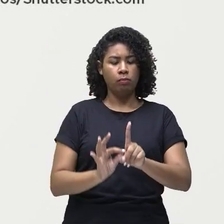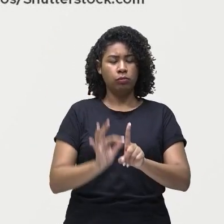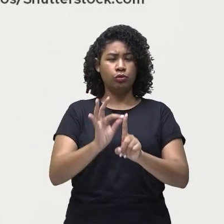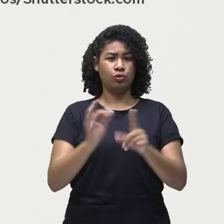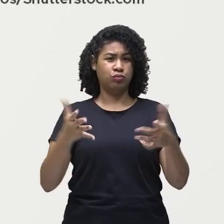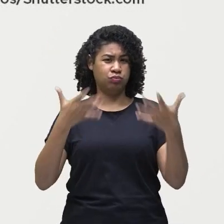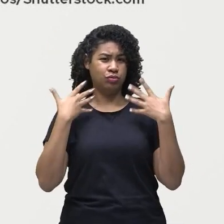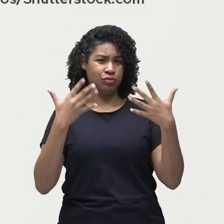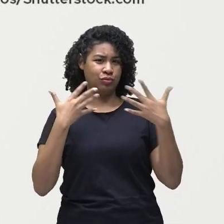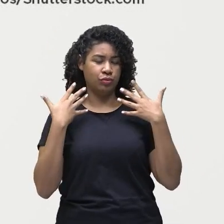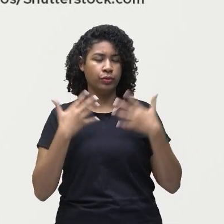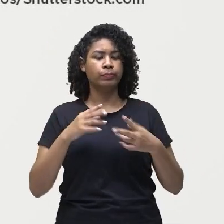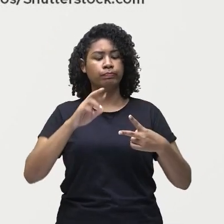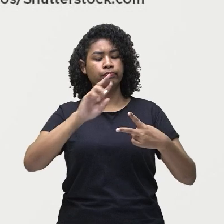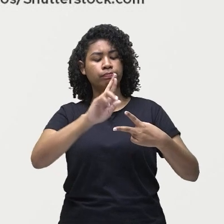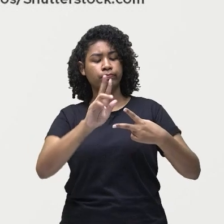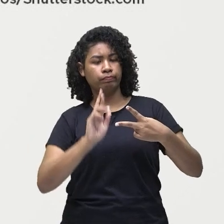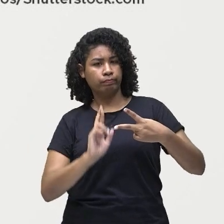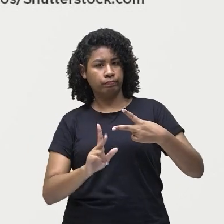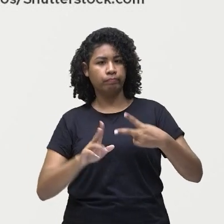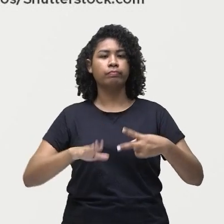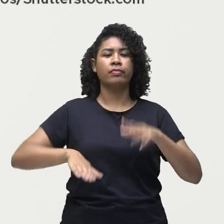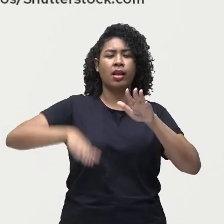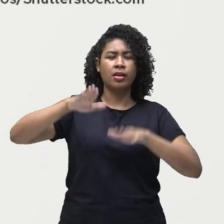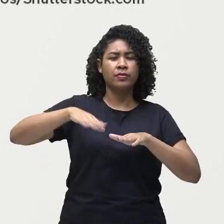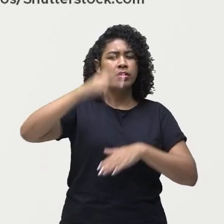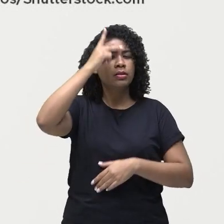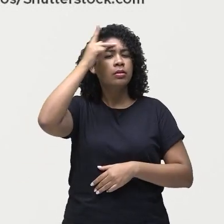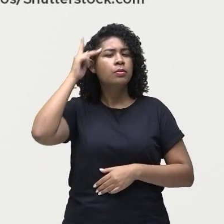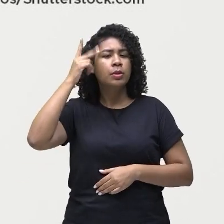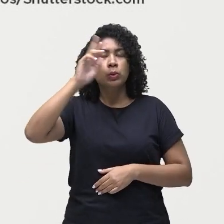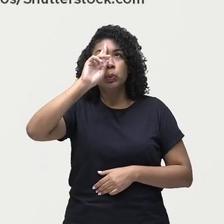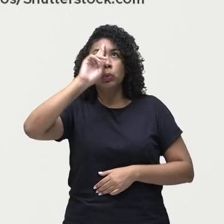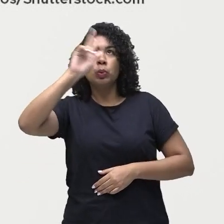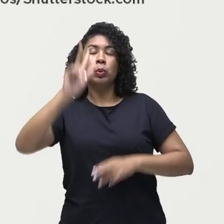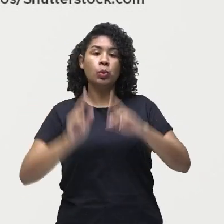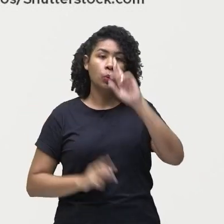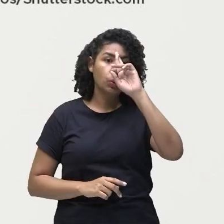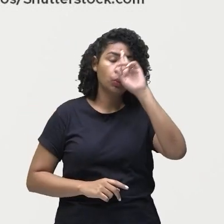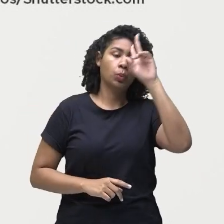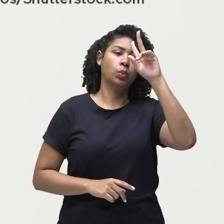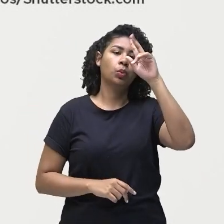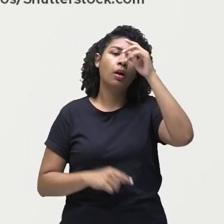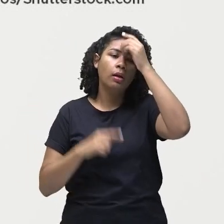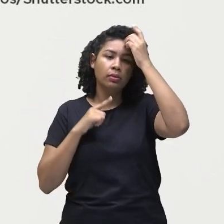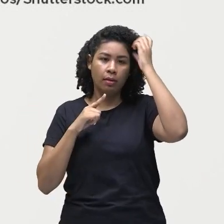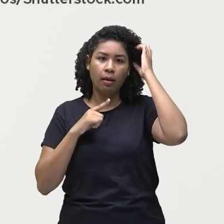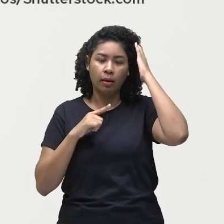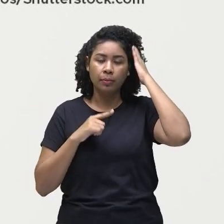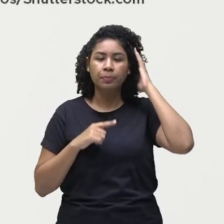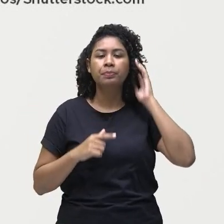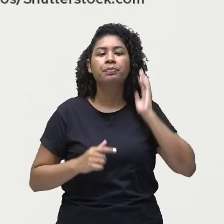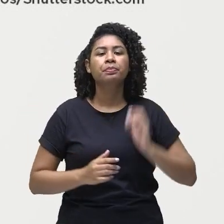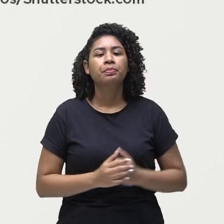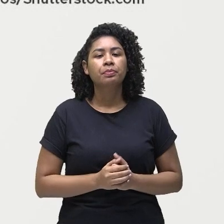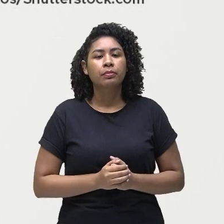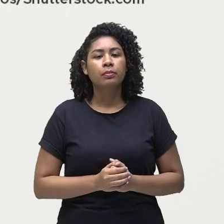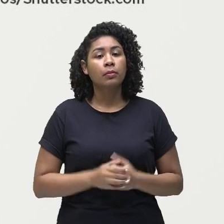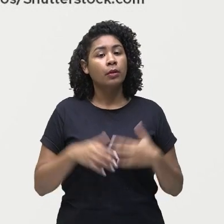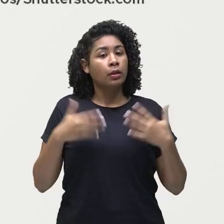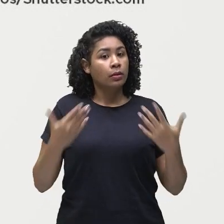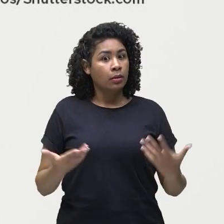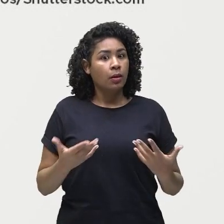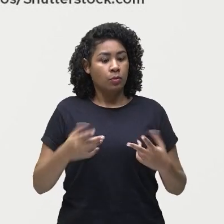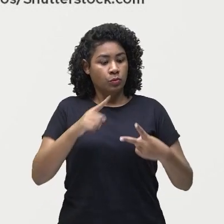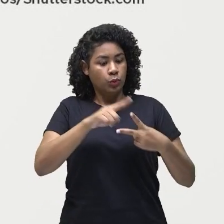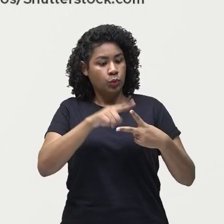confusão entre os termos efeito global e aquecimento efeito estufa e aquecimento global eles não